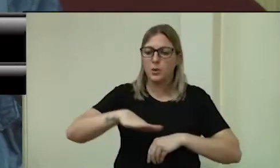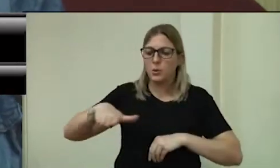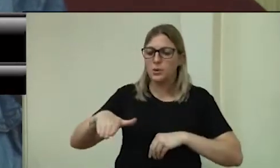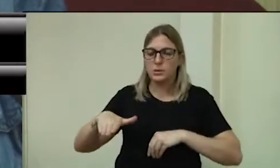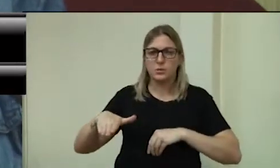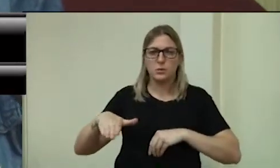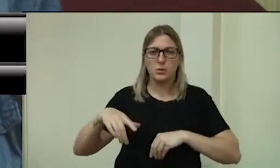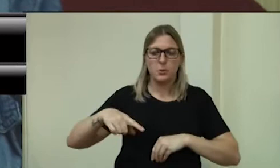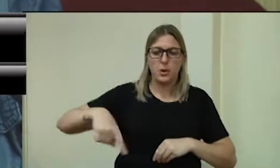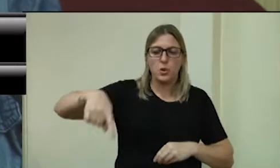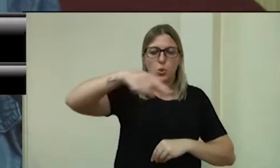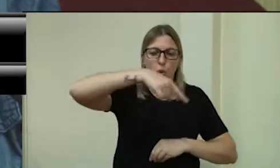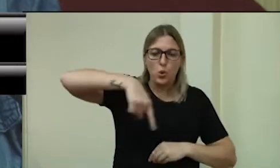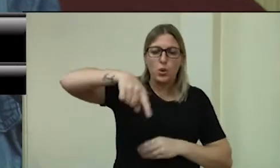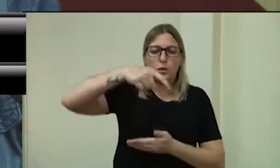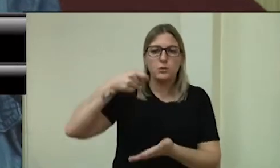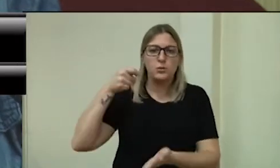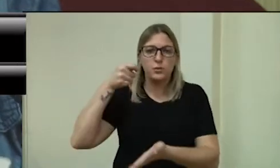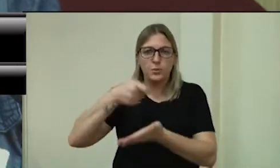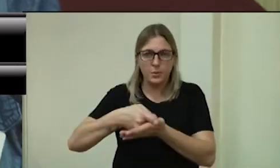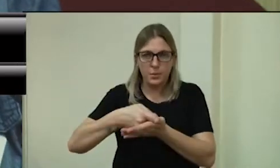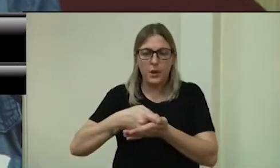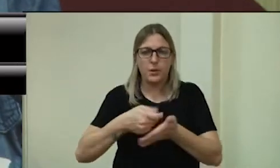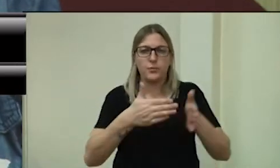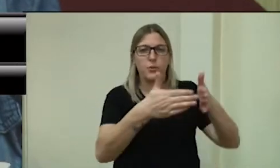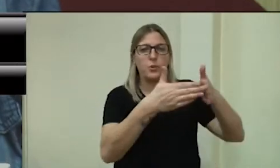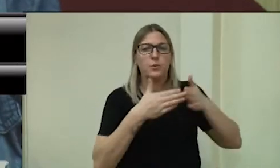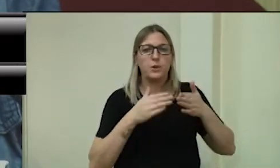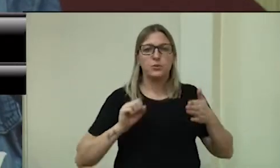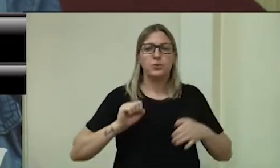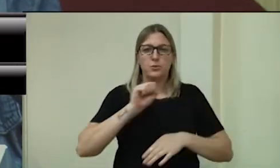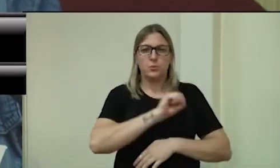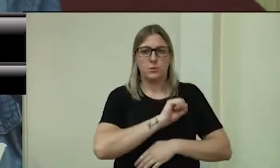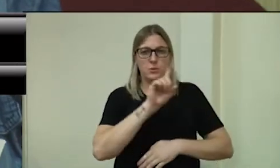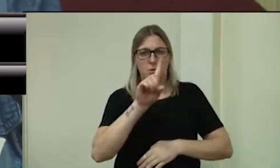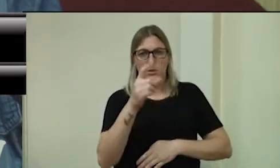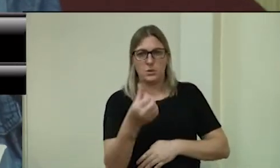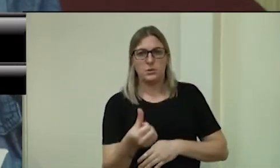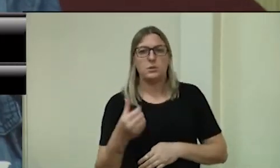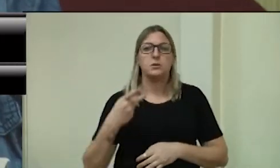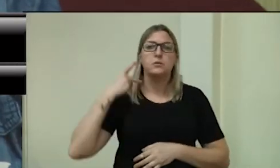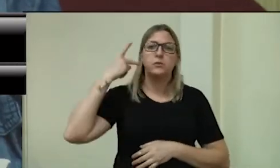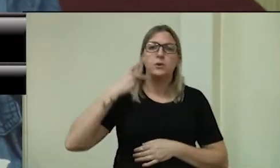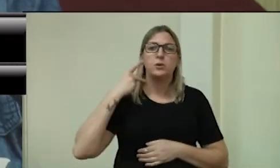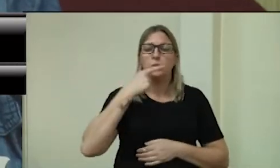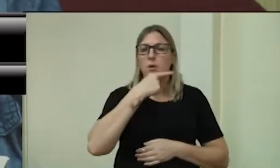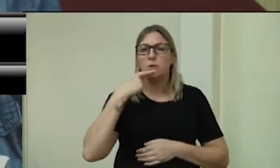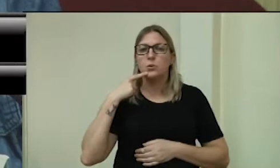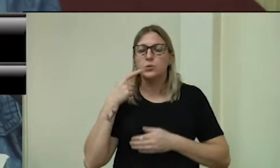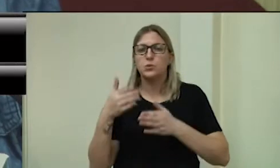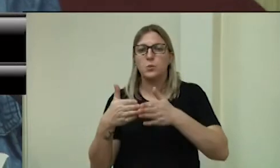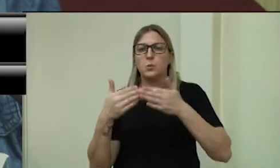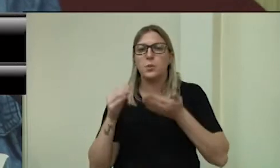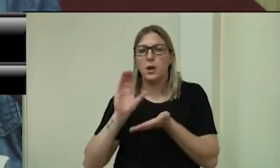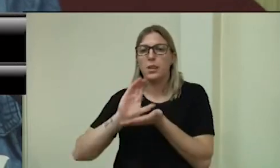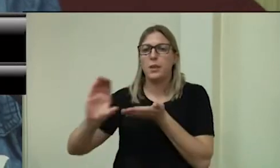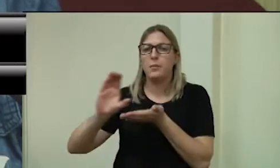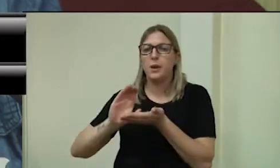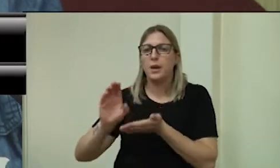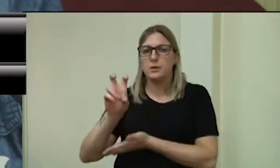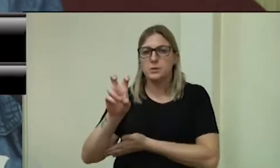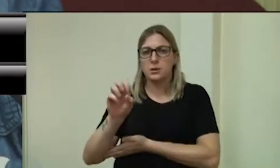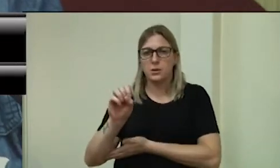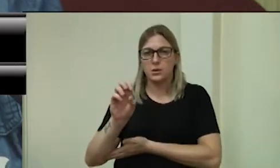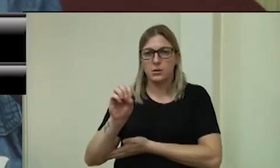Requerimento número 16, do vereador Claudemir de Araújo. Requer o repasse no valor de 500 mil reais